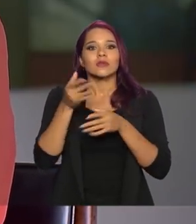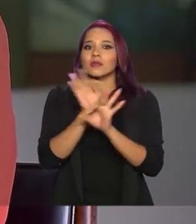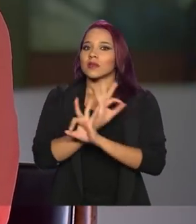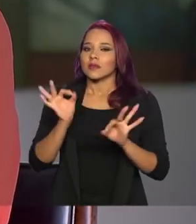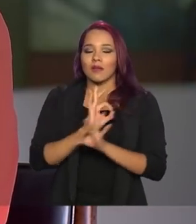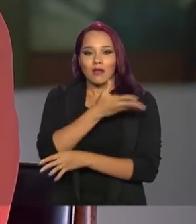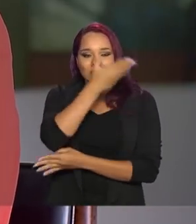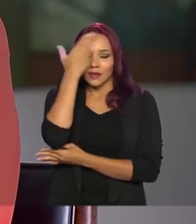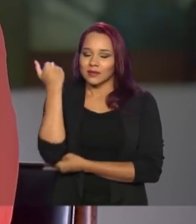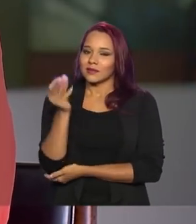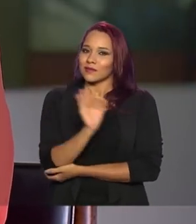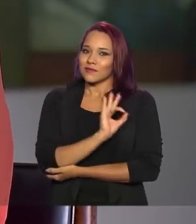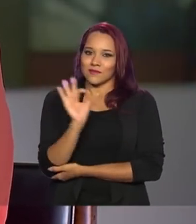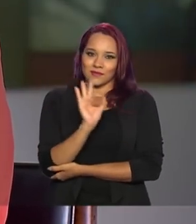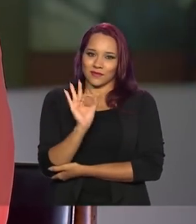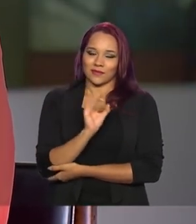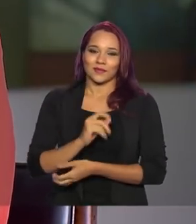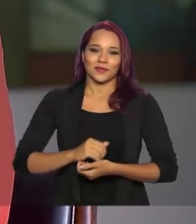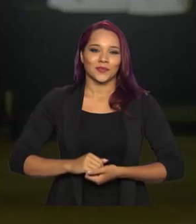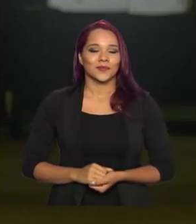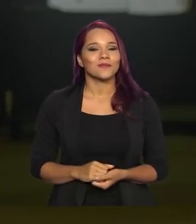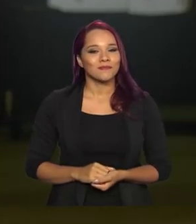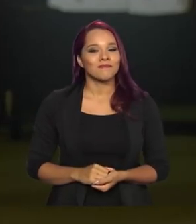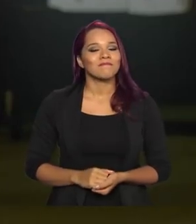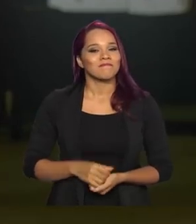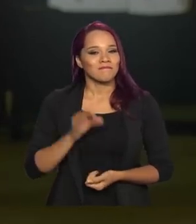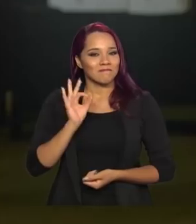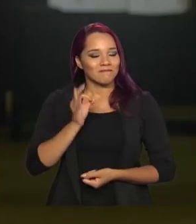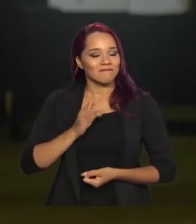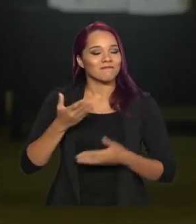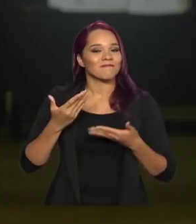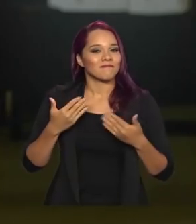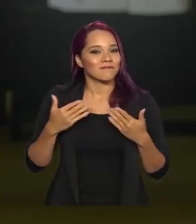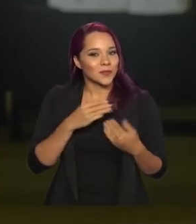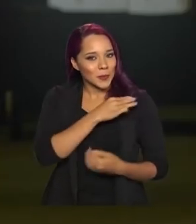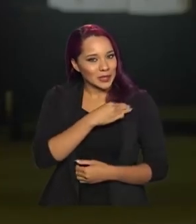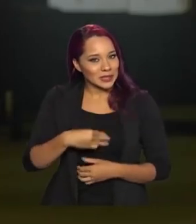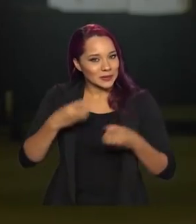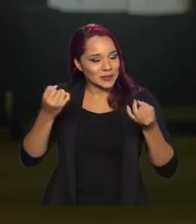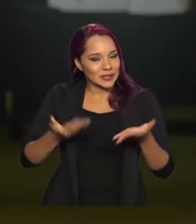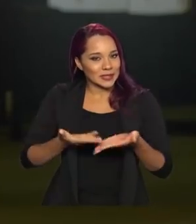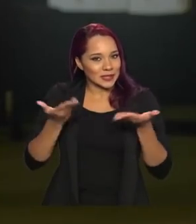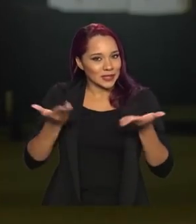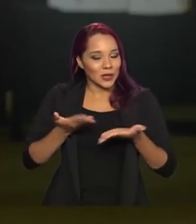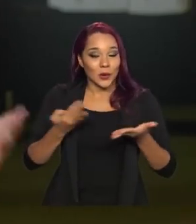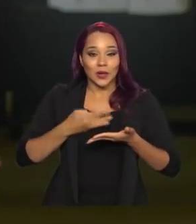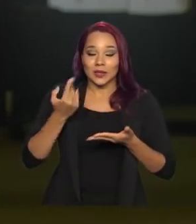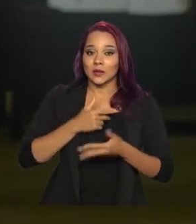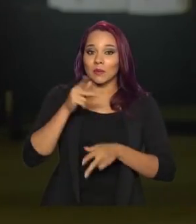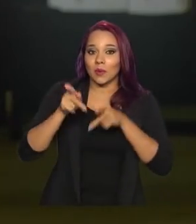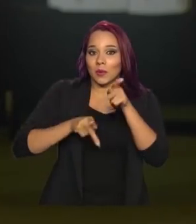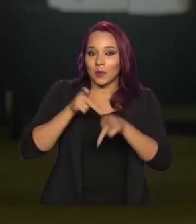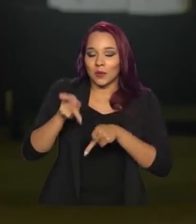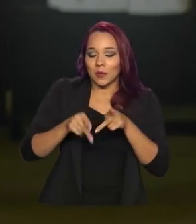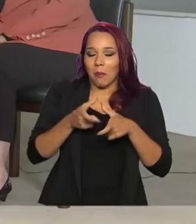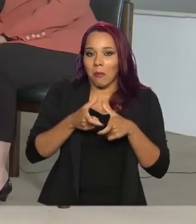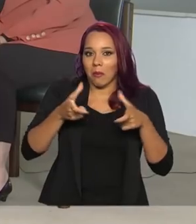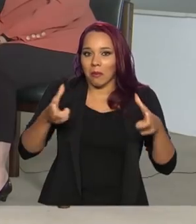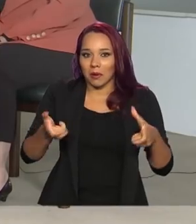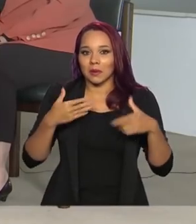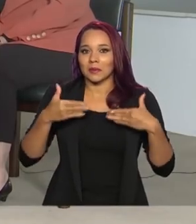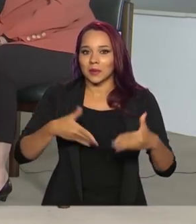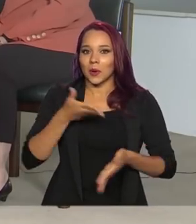para trás, ninguém vai ficar para trás. Bem, ministra, a gente começa então desse amplo público que o Ministério cuida,